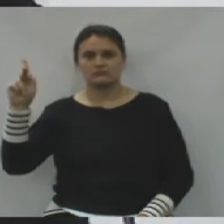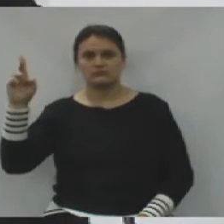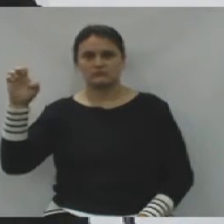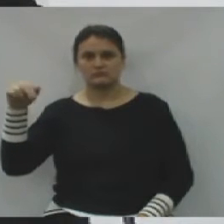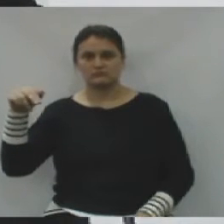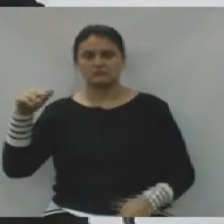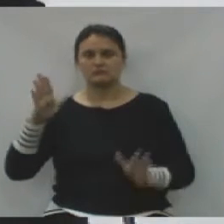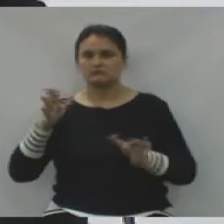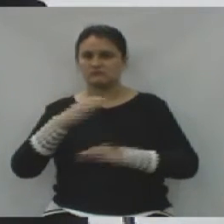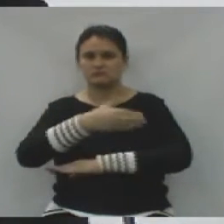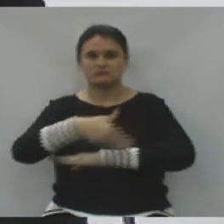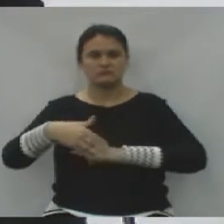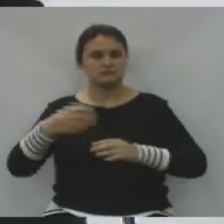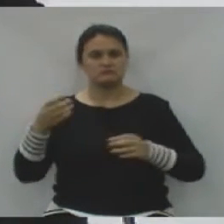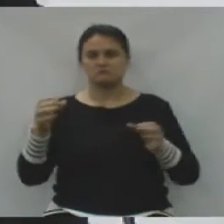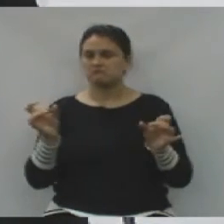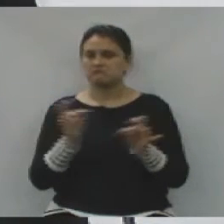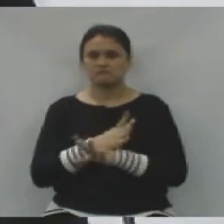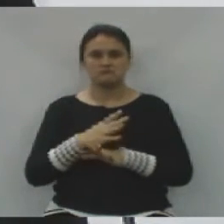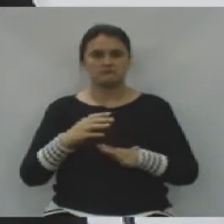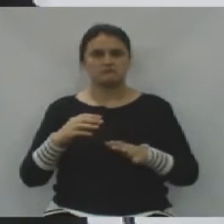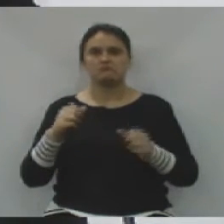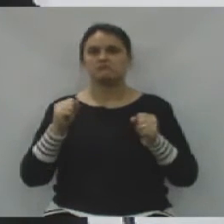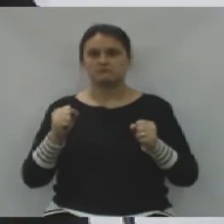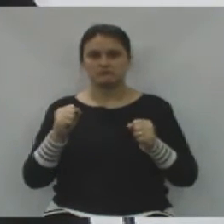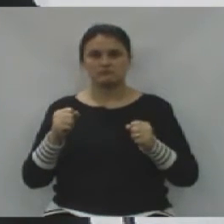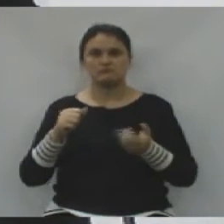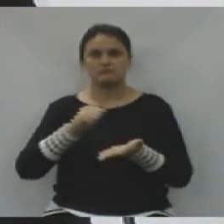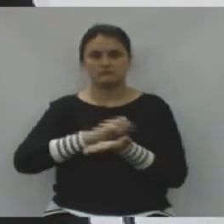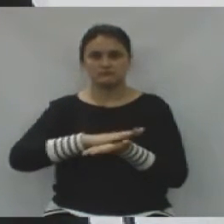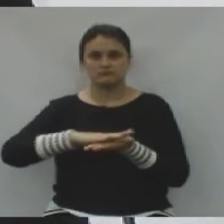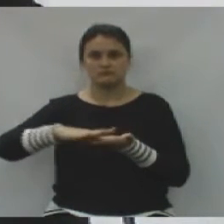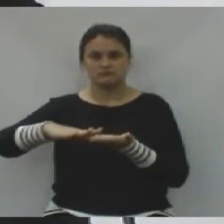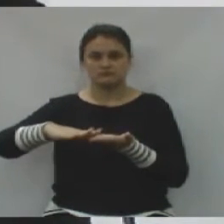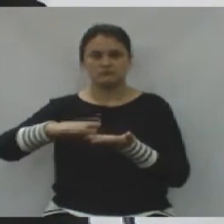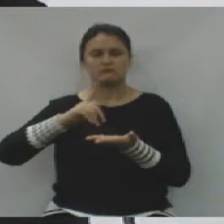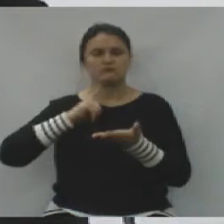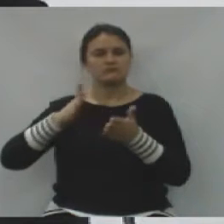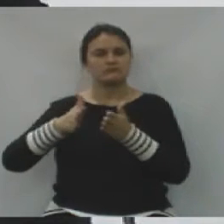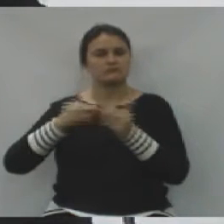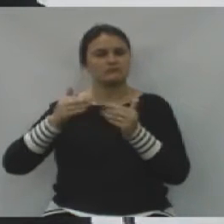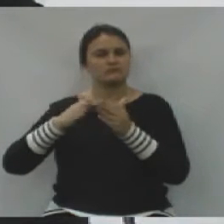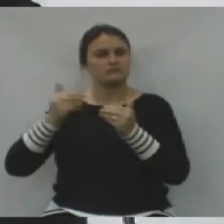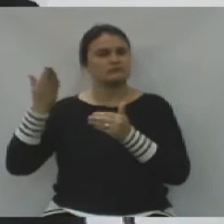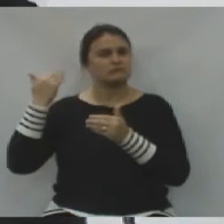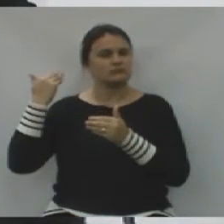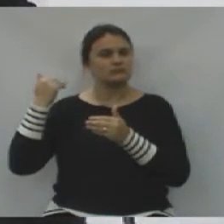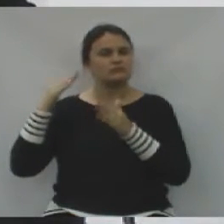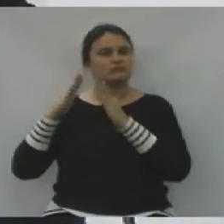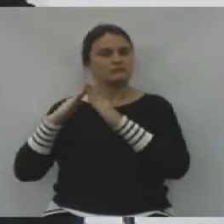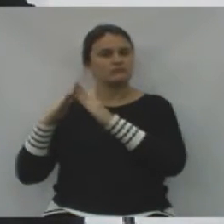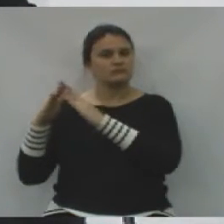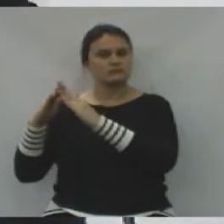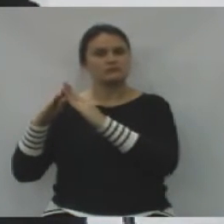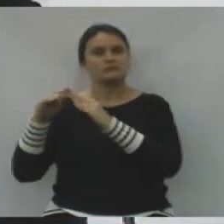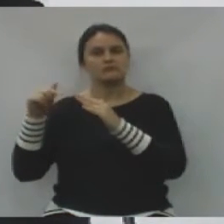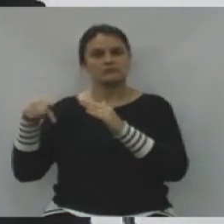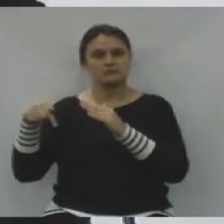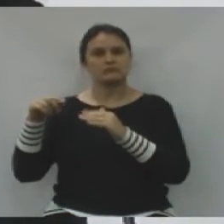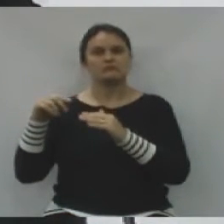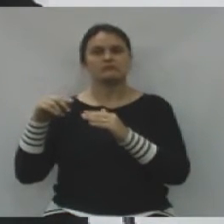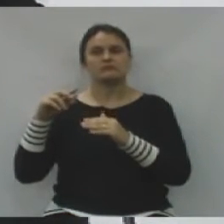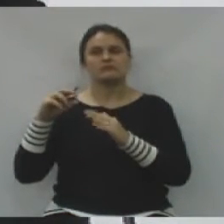pronta, apta, sim, após o feriado, para receber a camada asfáltica. Aqui é uma reivindicação de todos os moradores dessa Casa de Leis,